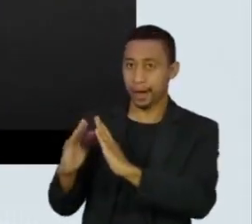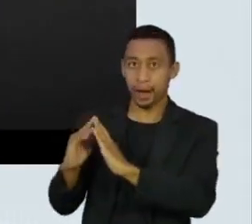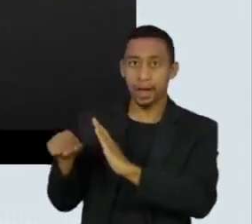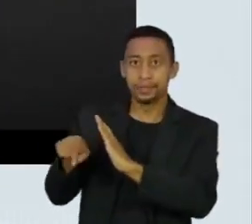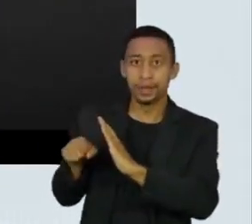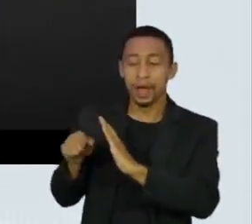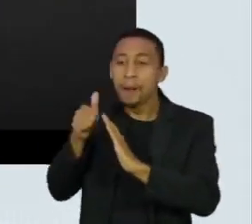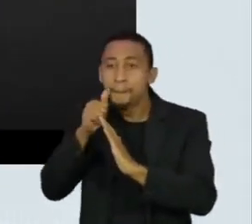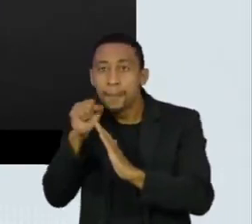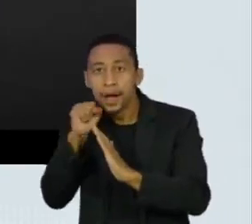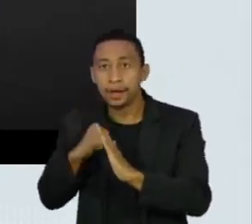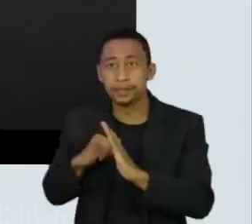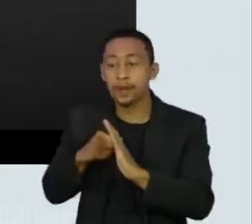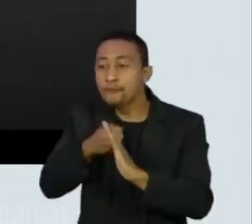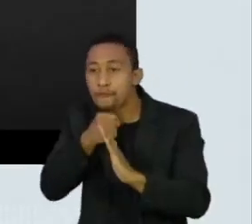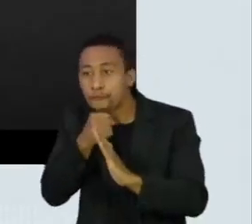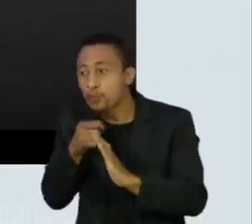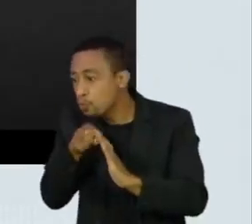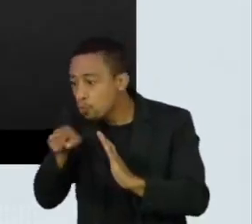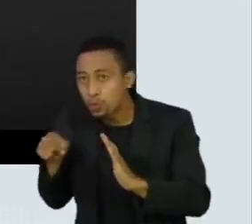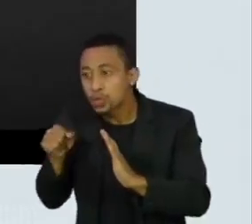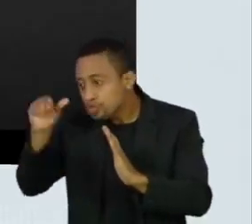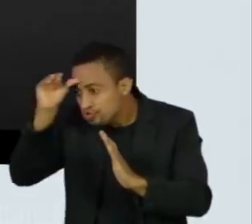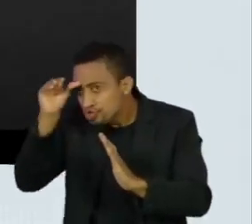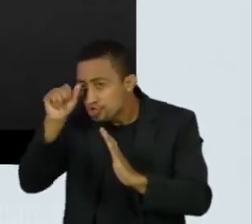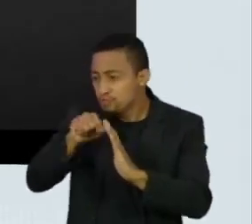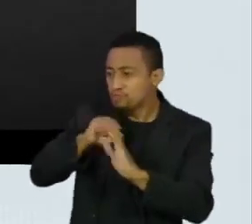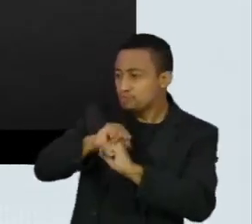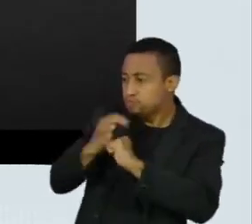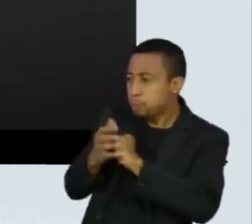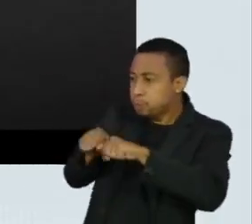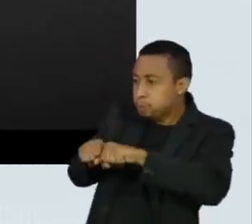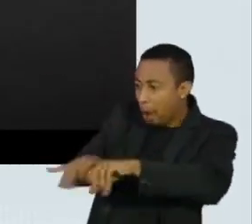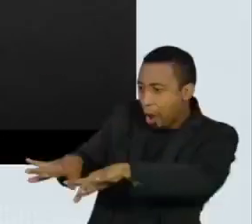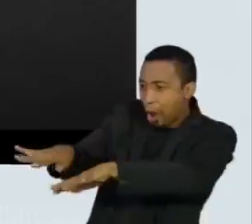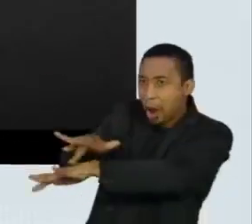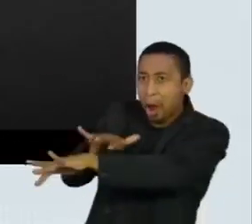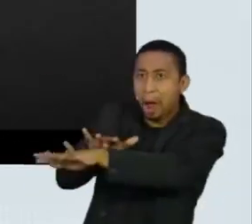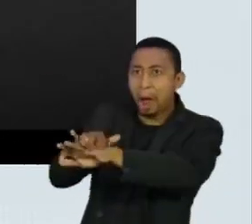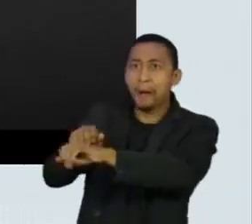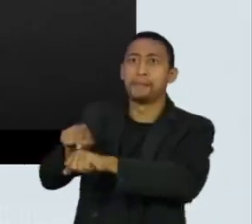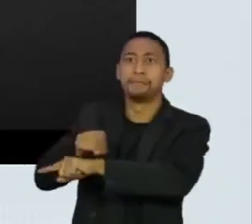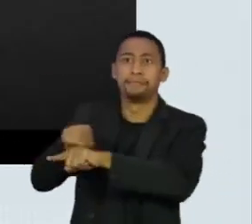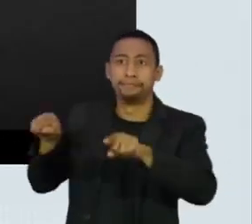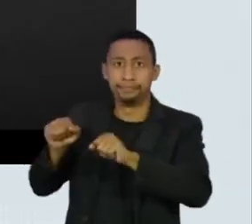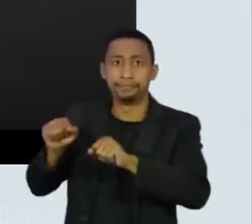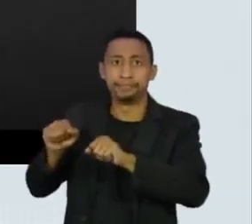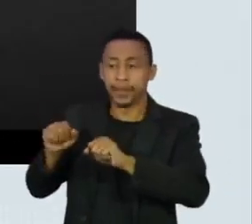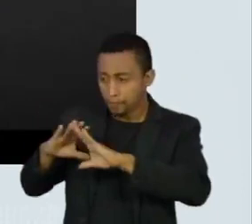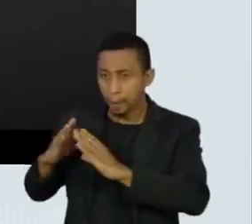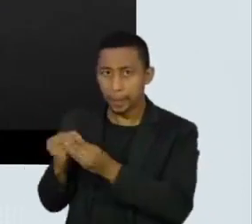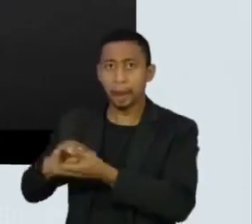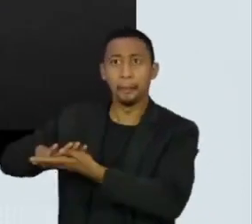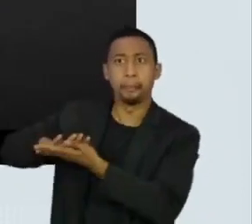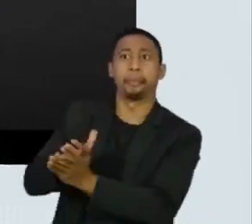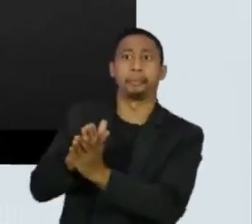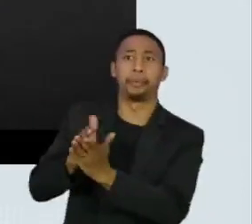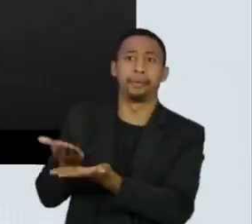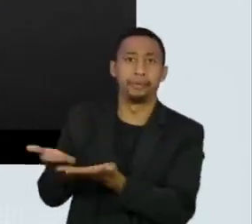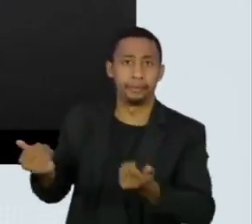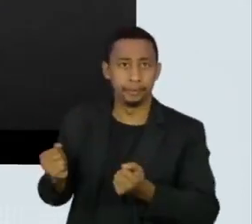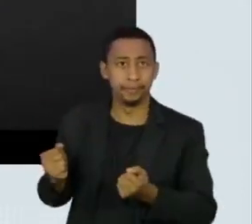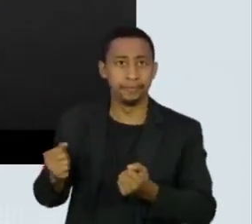Não queiram vocês, que estão aí nos assistindo, terem essa sensação de culpa que esses